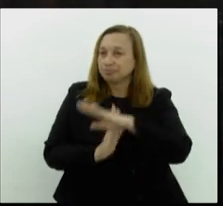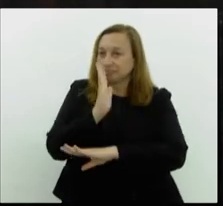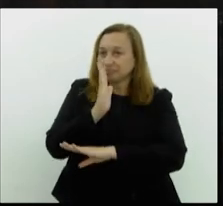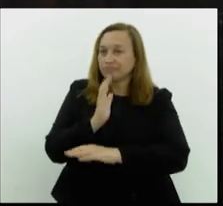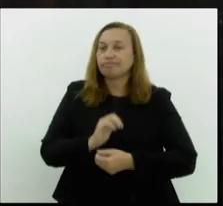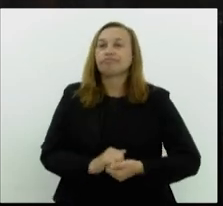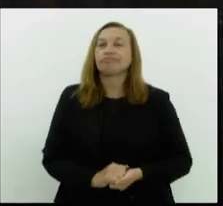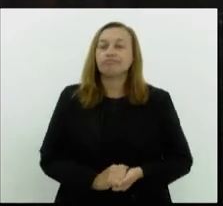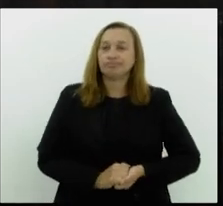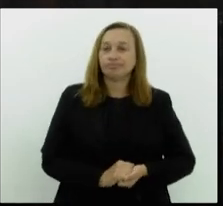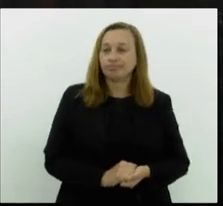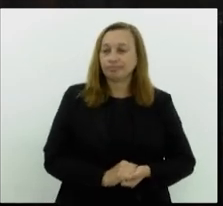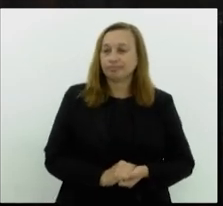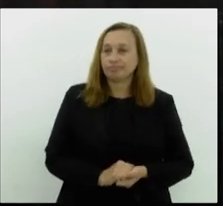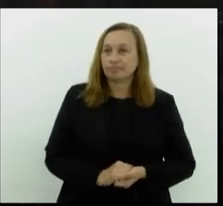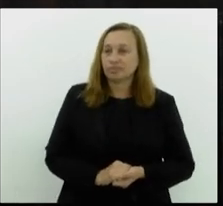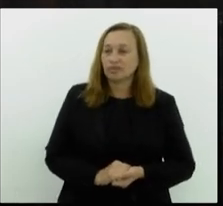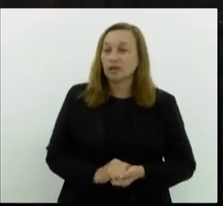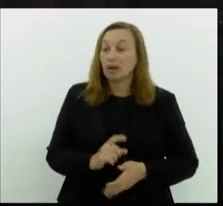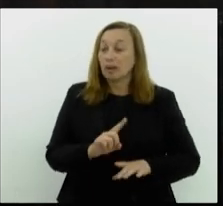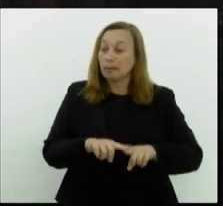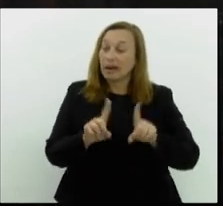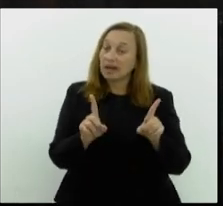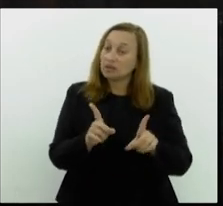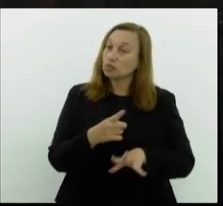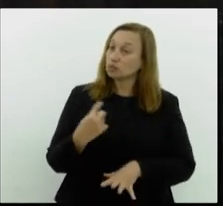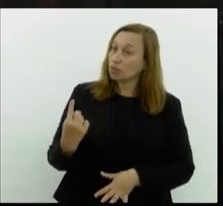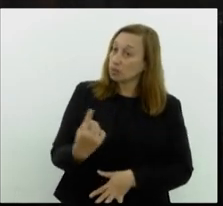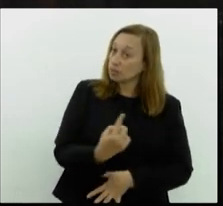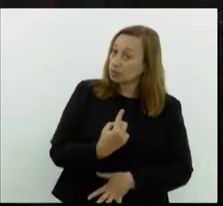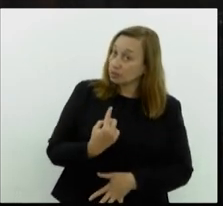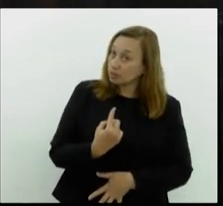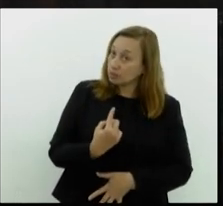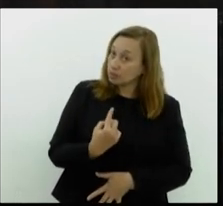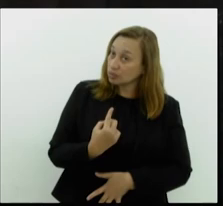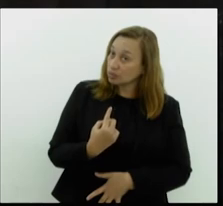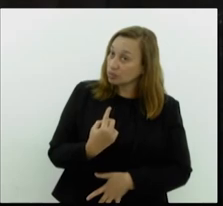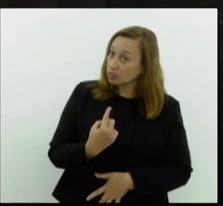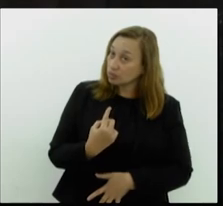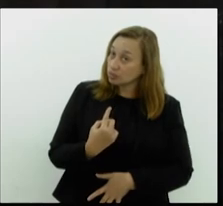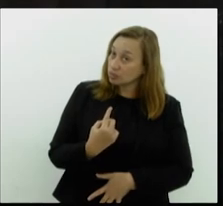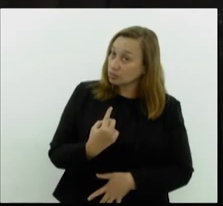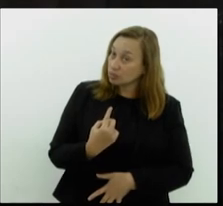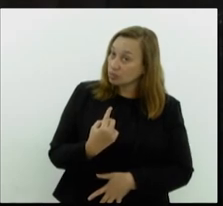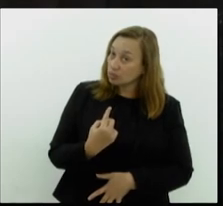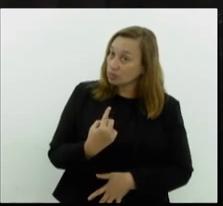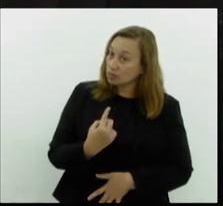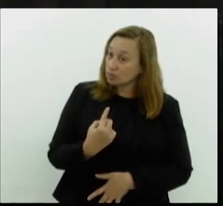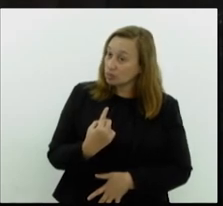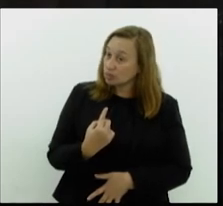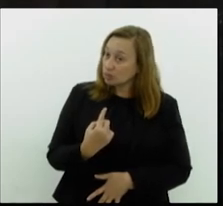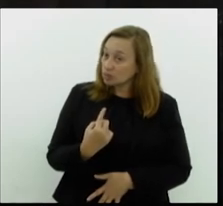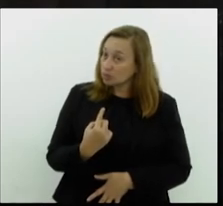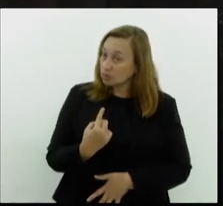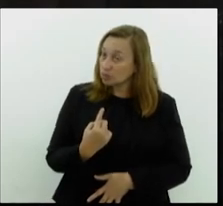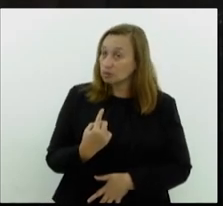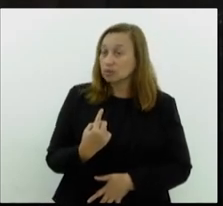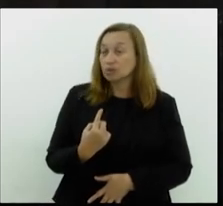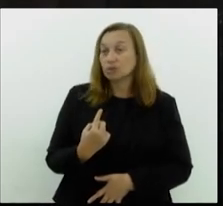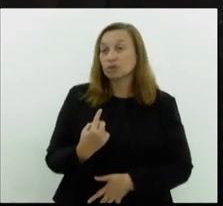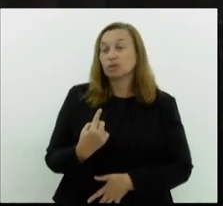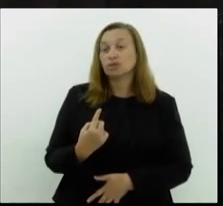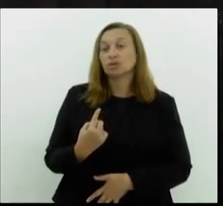mas o nosso, para o próximo triênio, inclusive